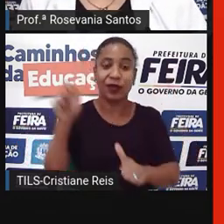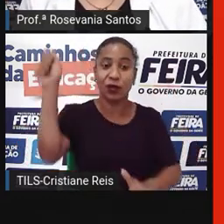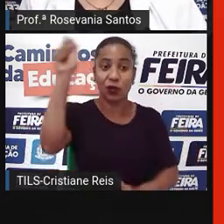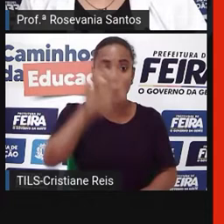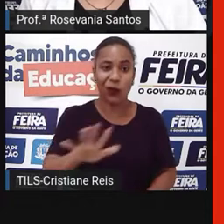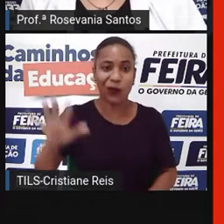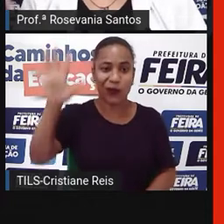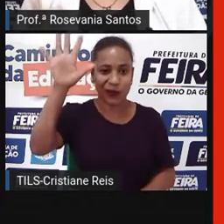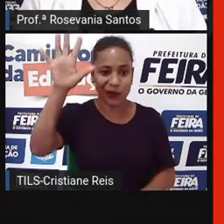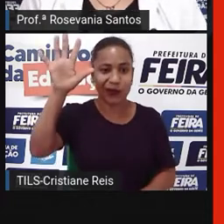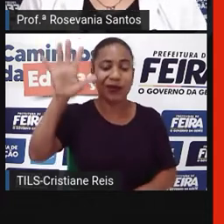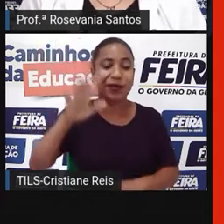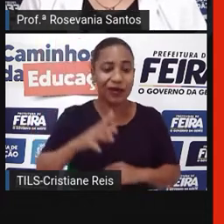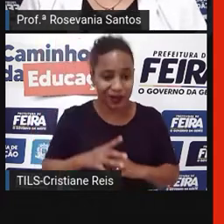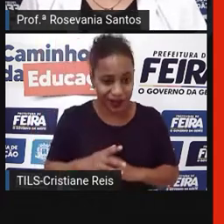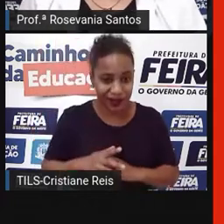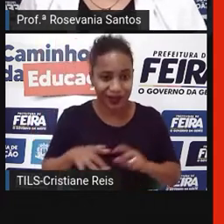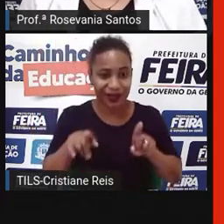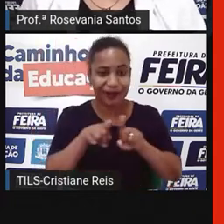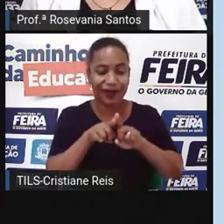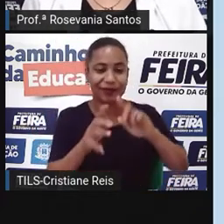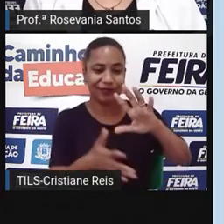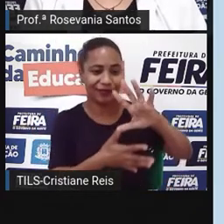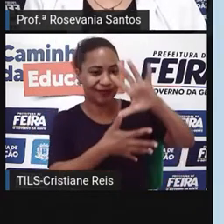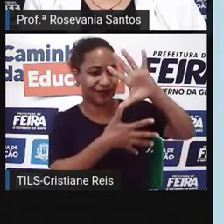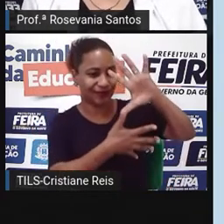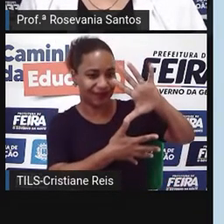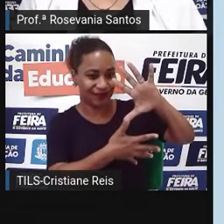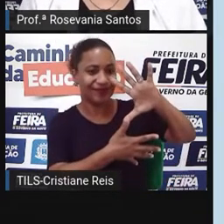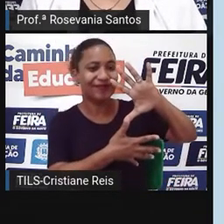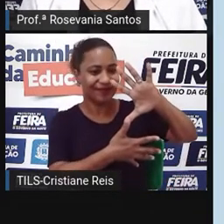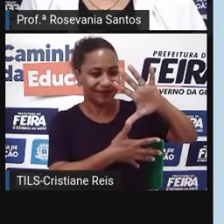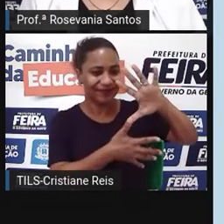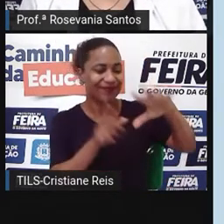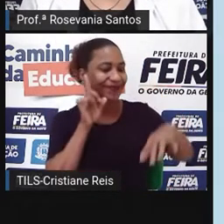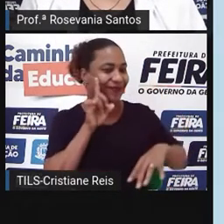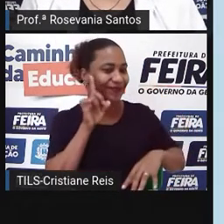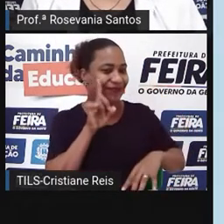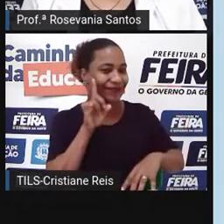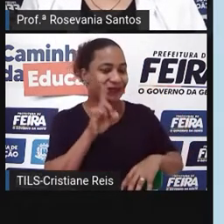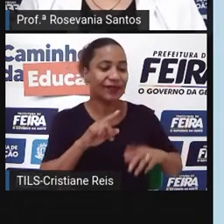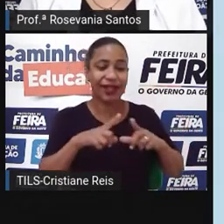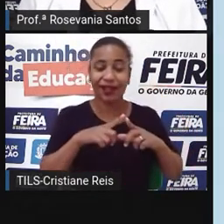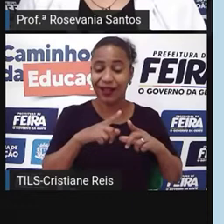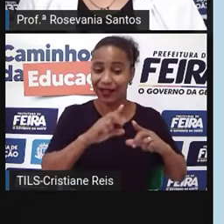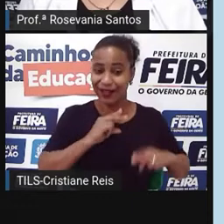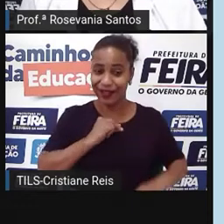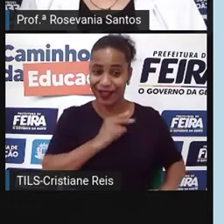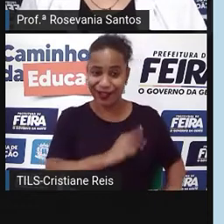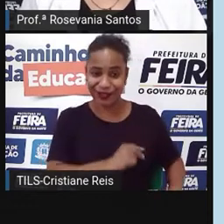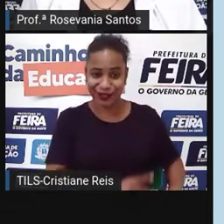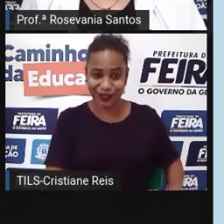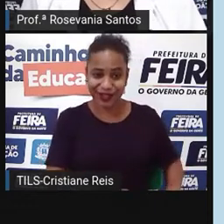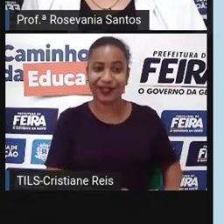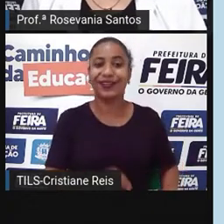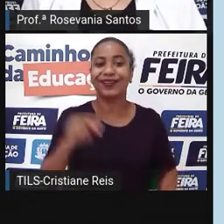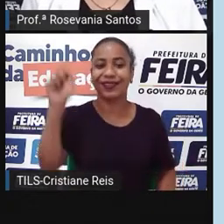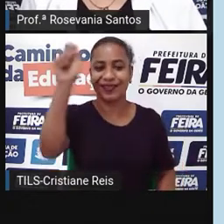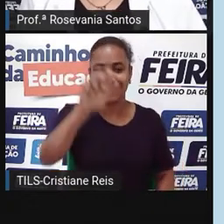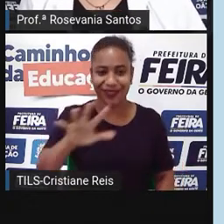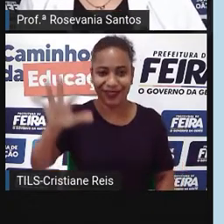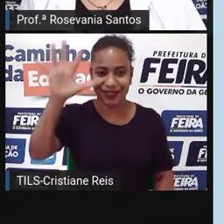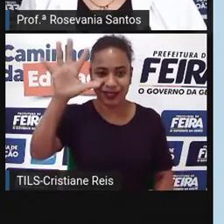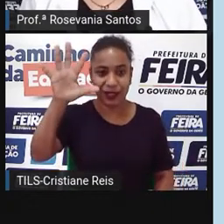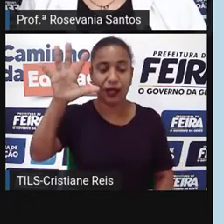os Estados Unidos na América, a China na Ásia. E aí, a nível de localização, ele está aqui, né, no